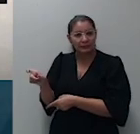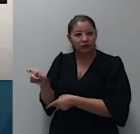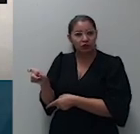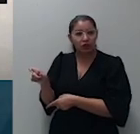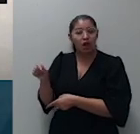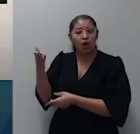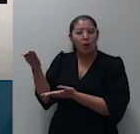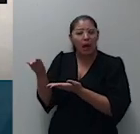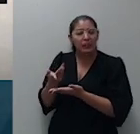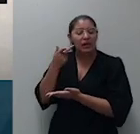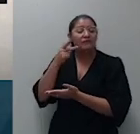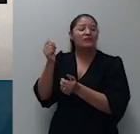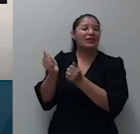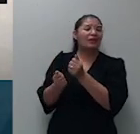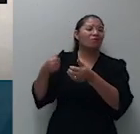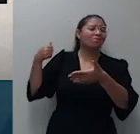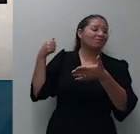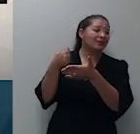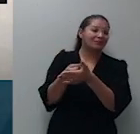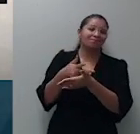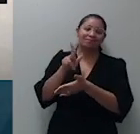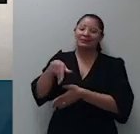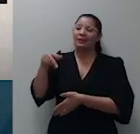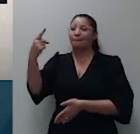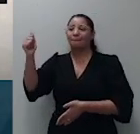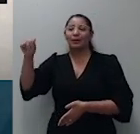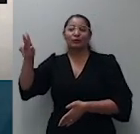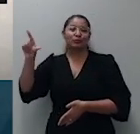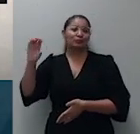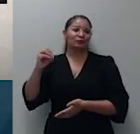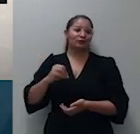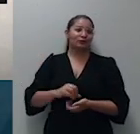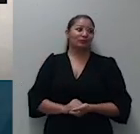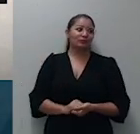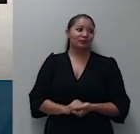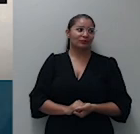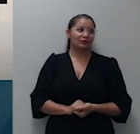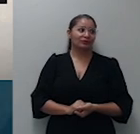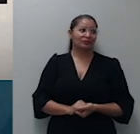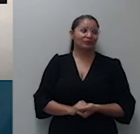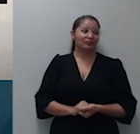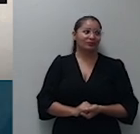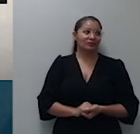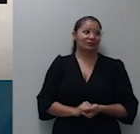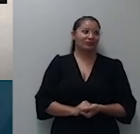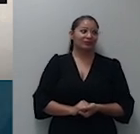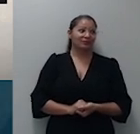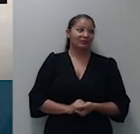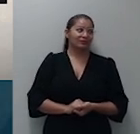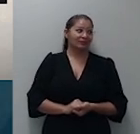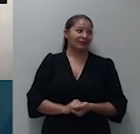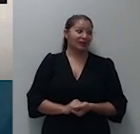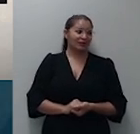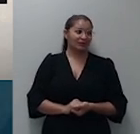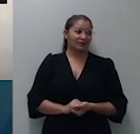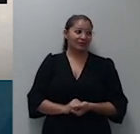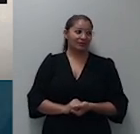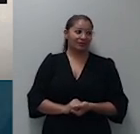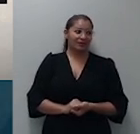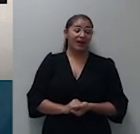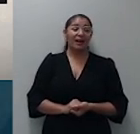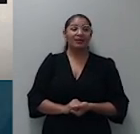ou faleceu e sustentando que a culpa pelo acidente seria do agravado pleiteando indenização